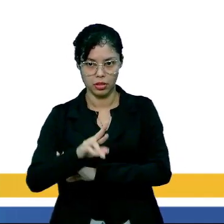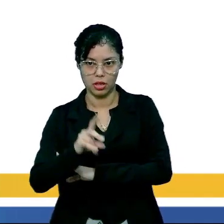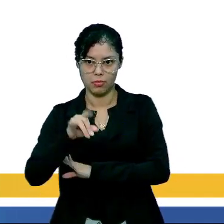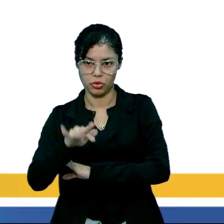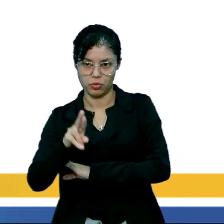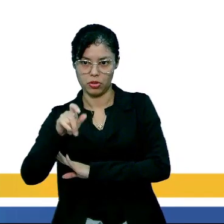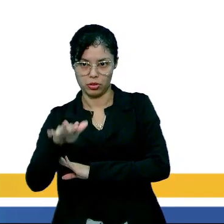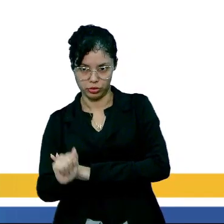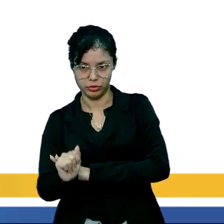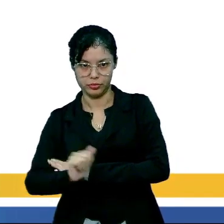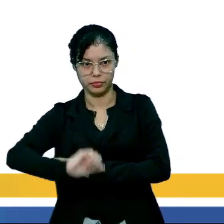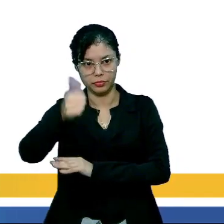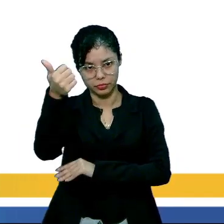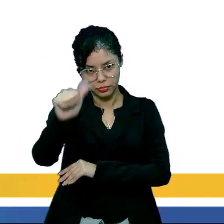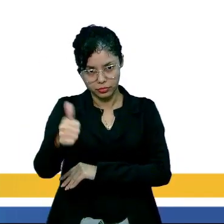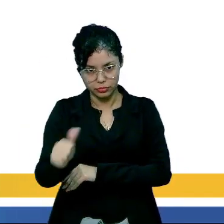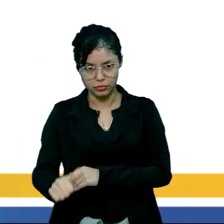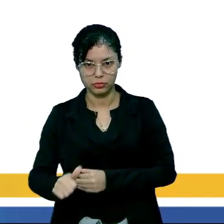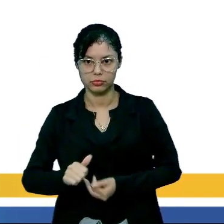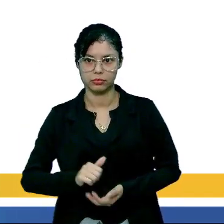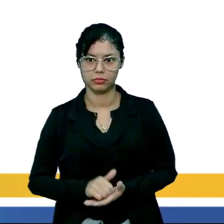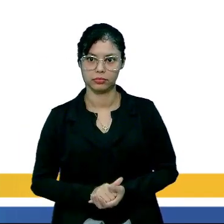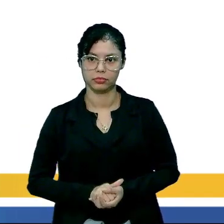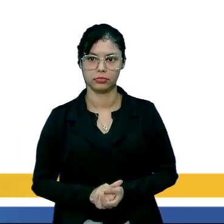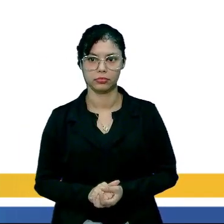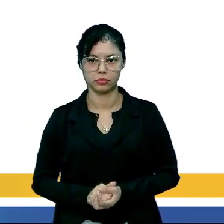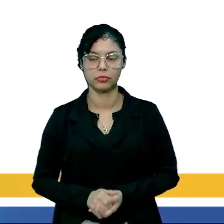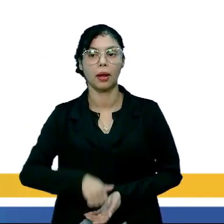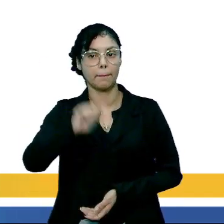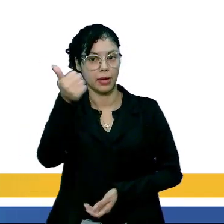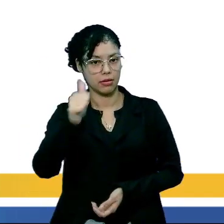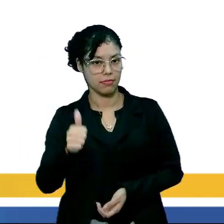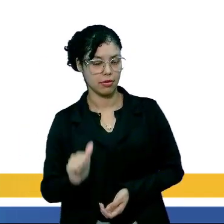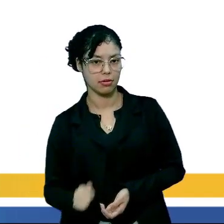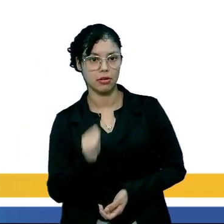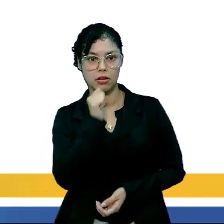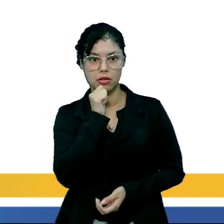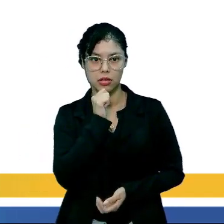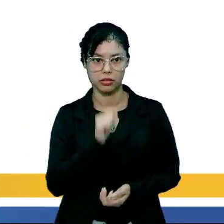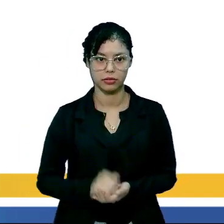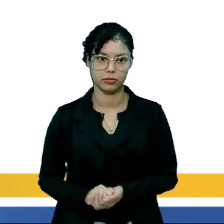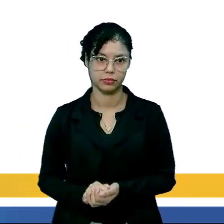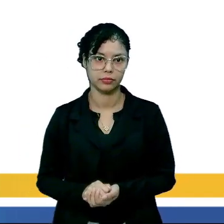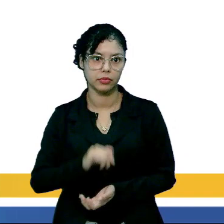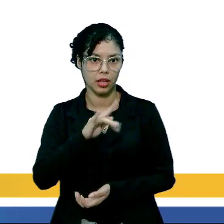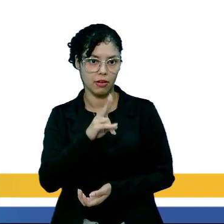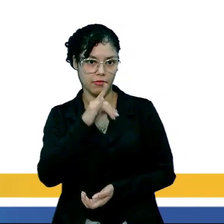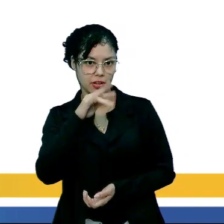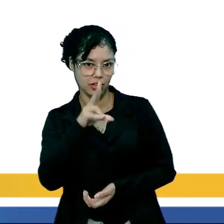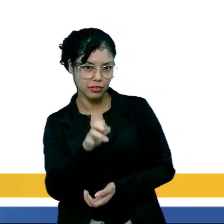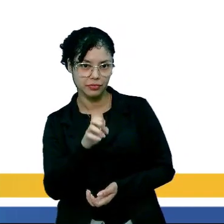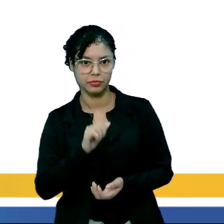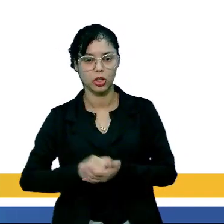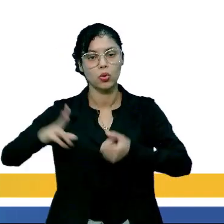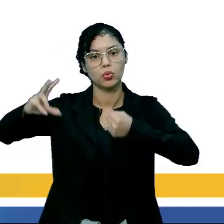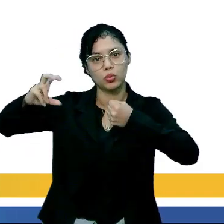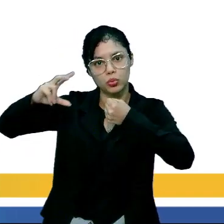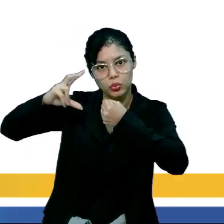pesquisa epidemiológica para avaliar a